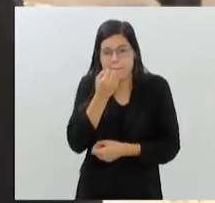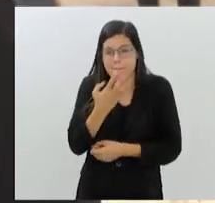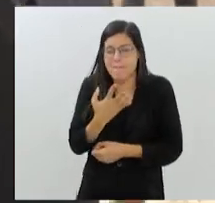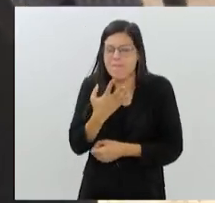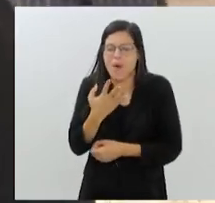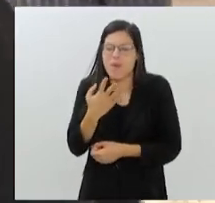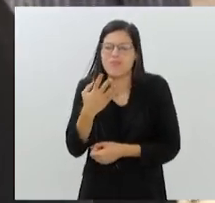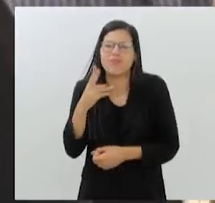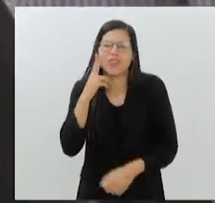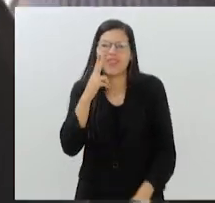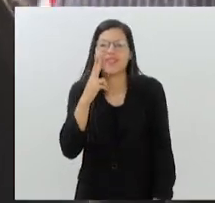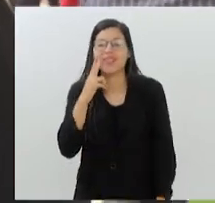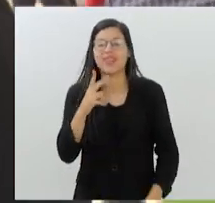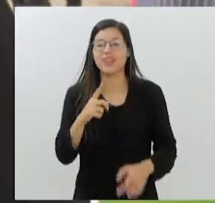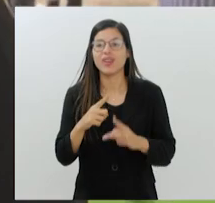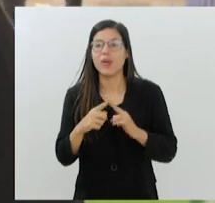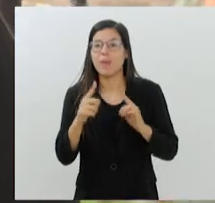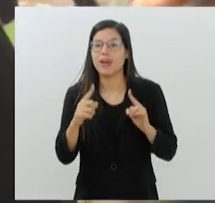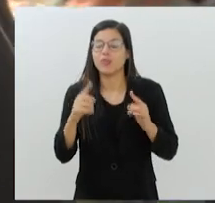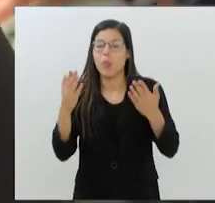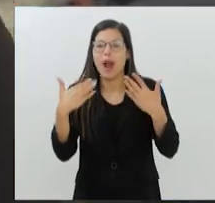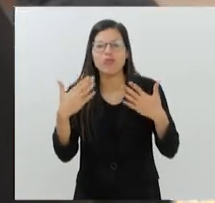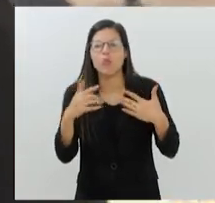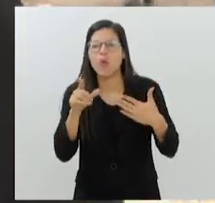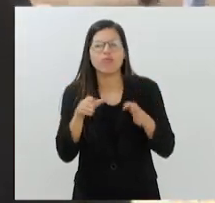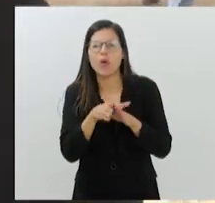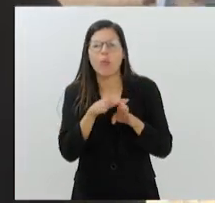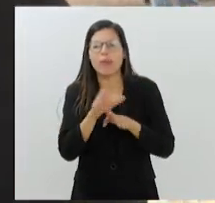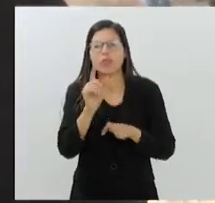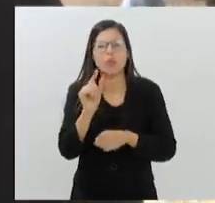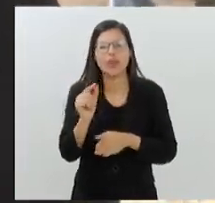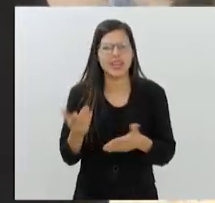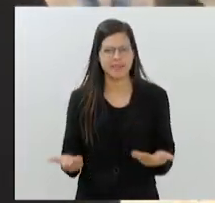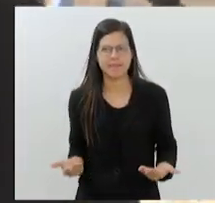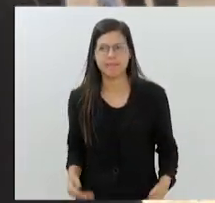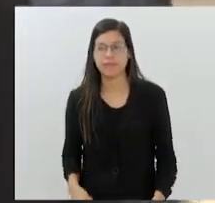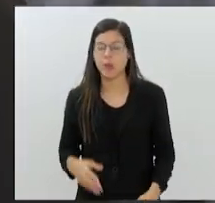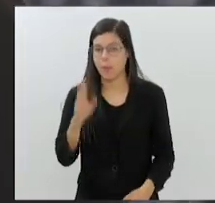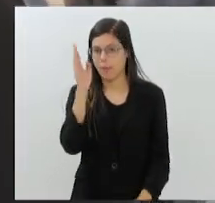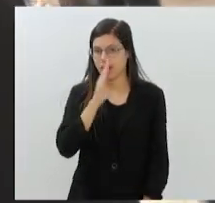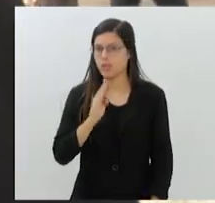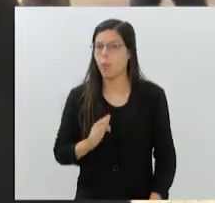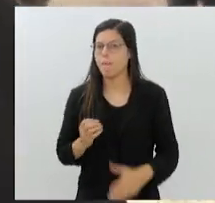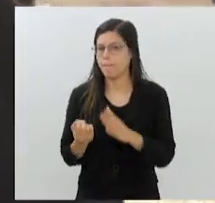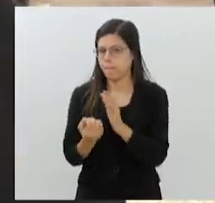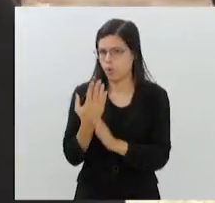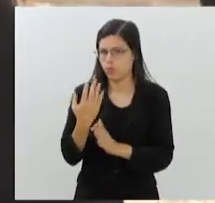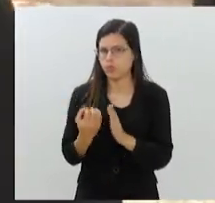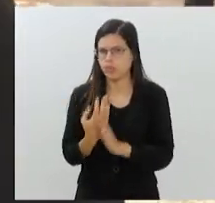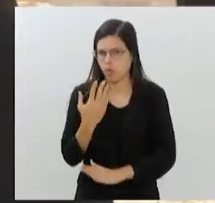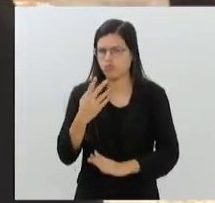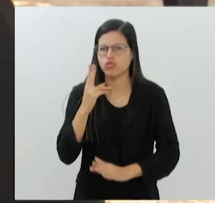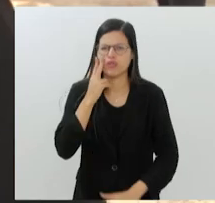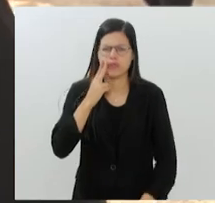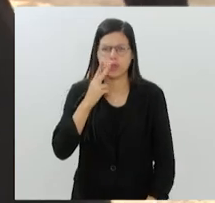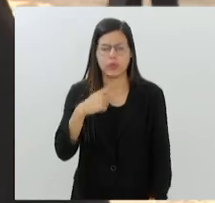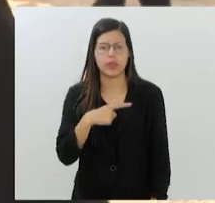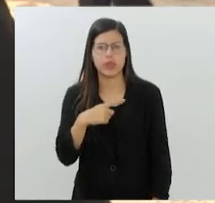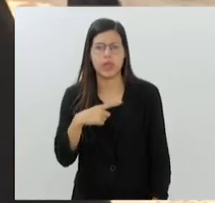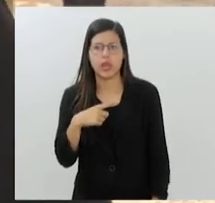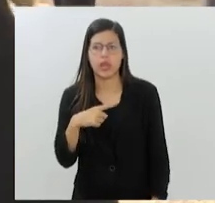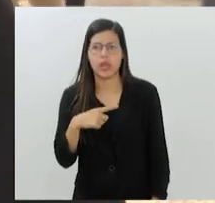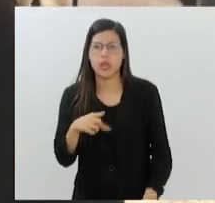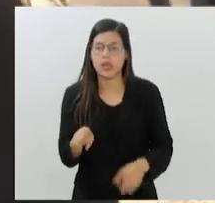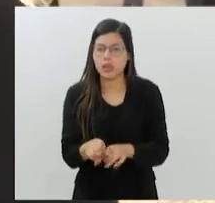calorão carioca também, o que você recomenda? Olha, o Brasil é um grande produtor de vinhos, como a gente falou, e a gente tem um talento natural para a produção de